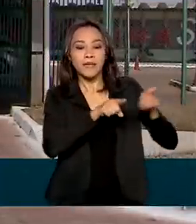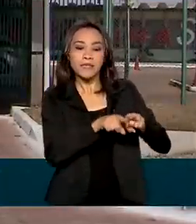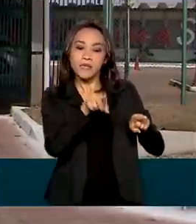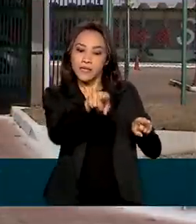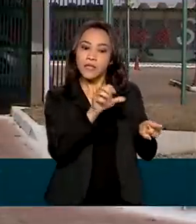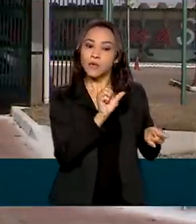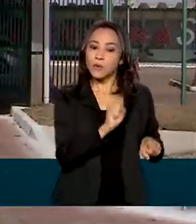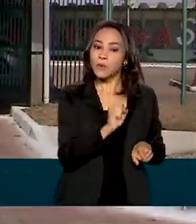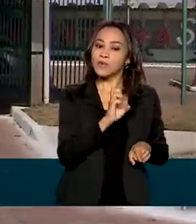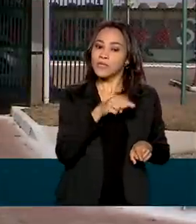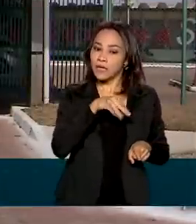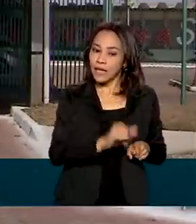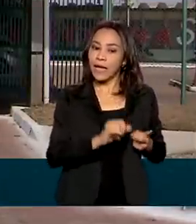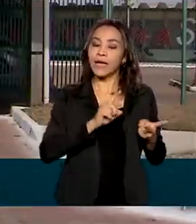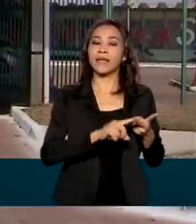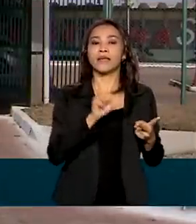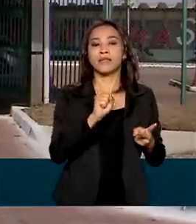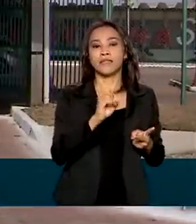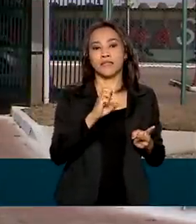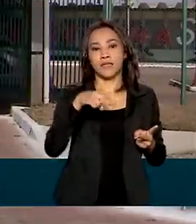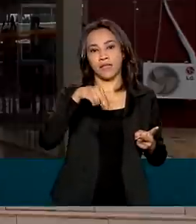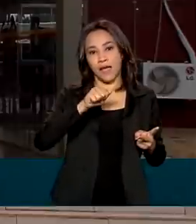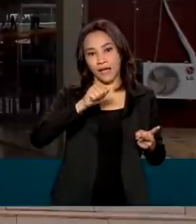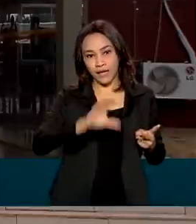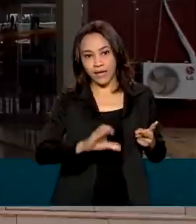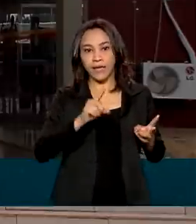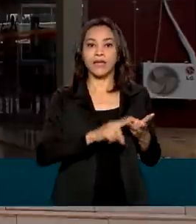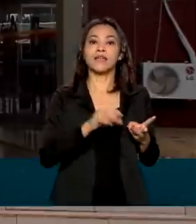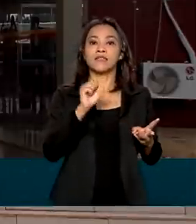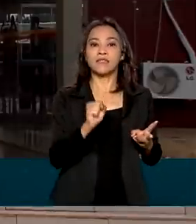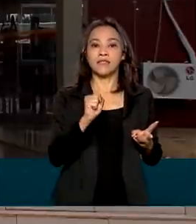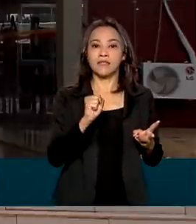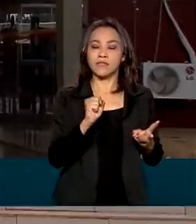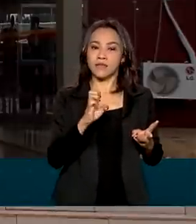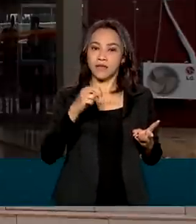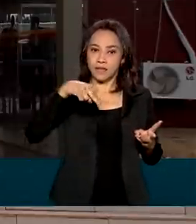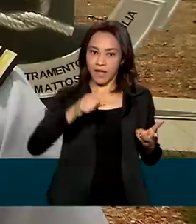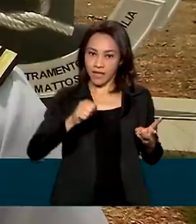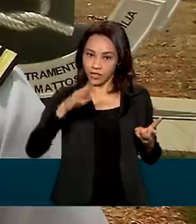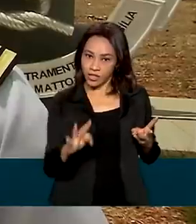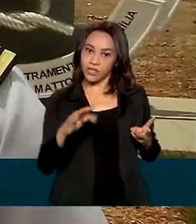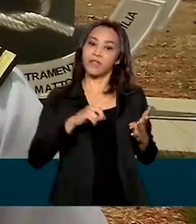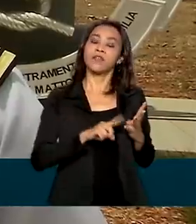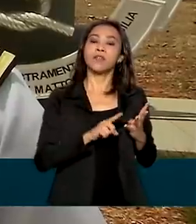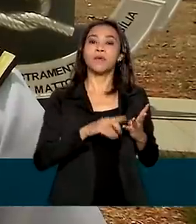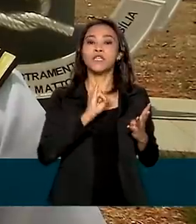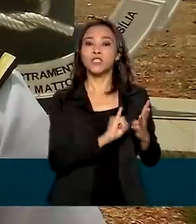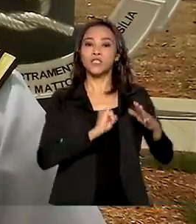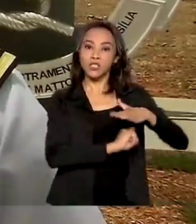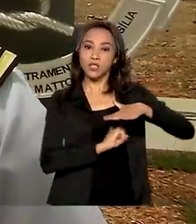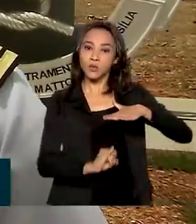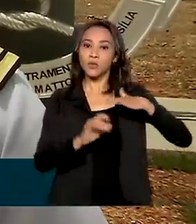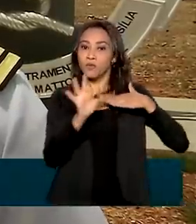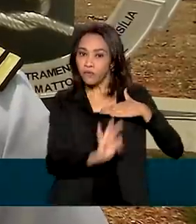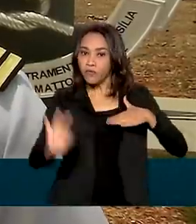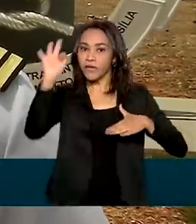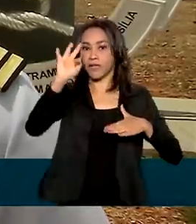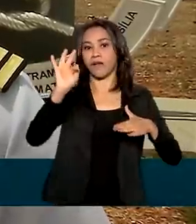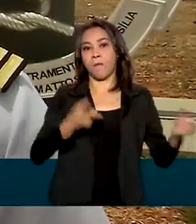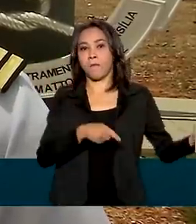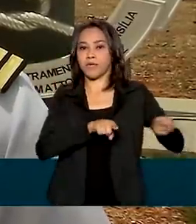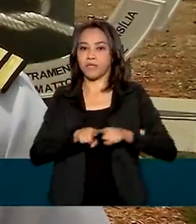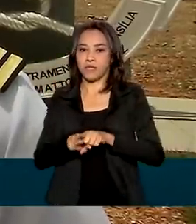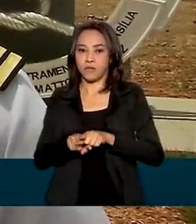S, Senai, Senac e Senat e Institutos Federais. Com isso, realizam cursos como